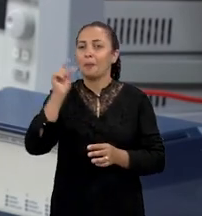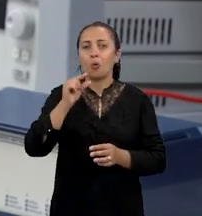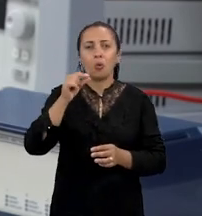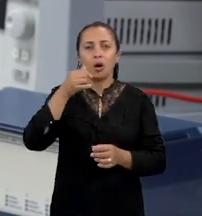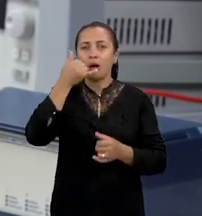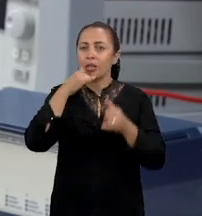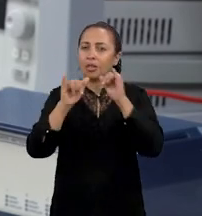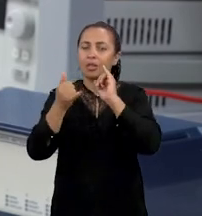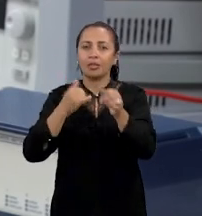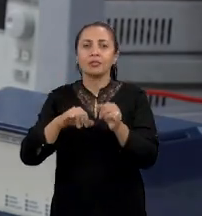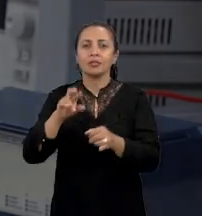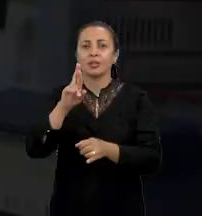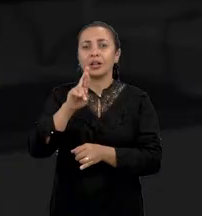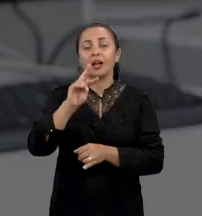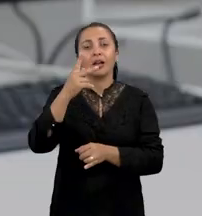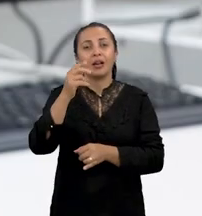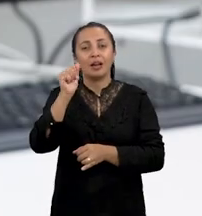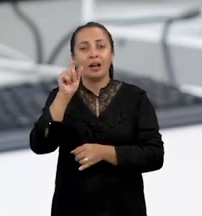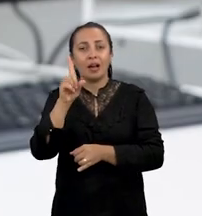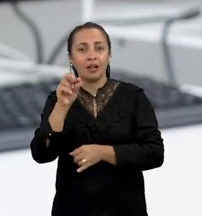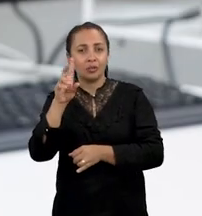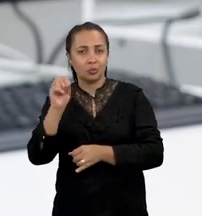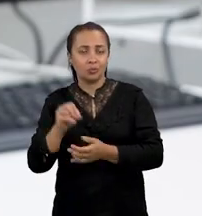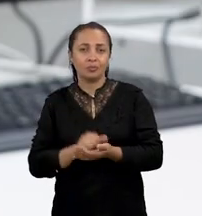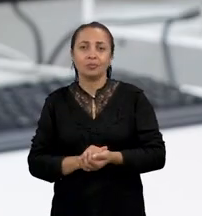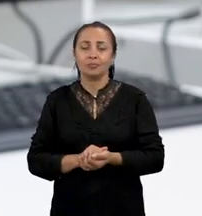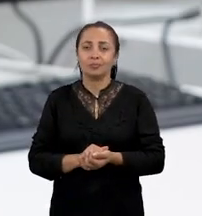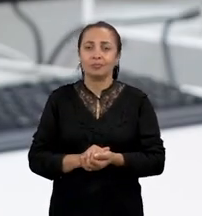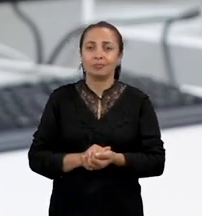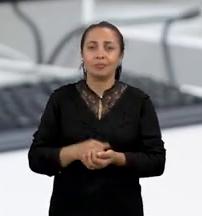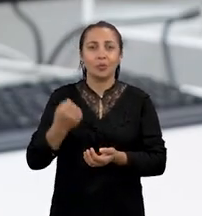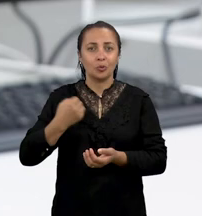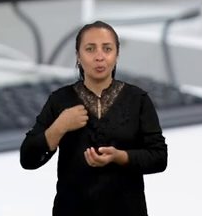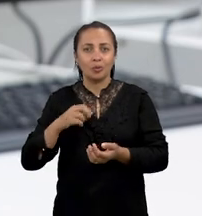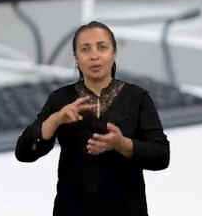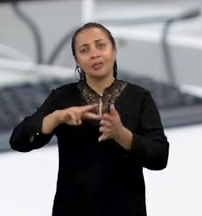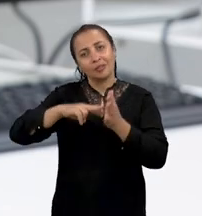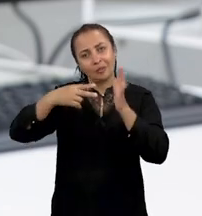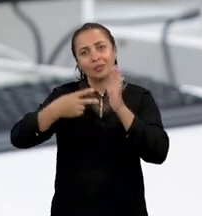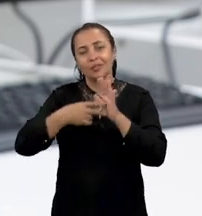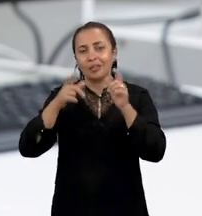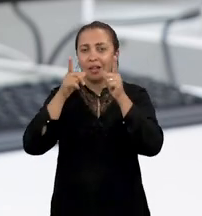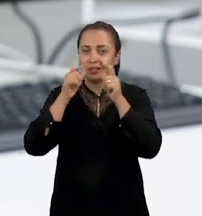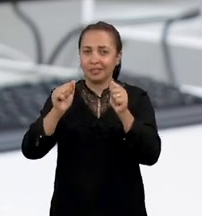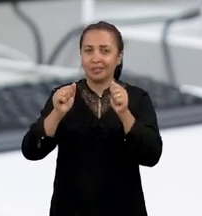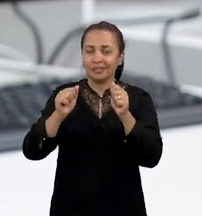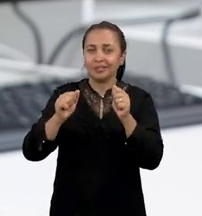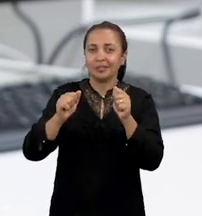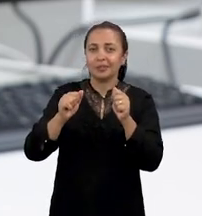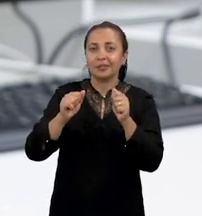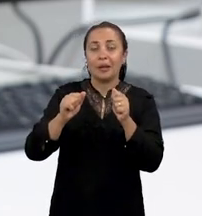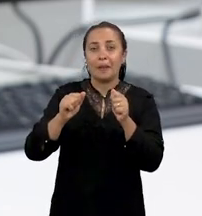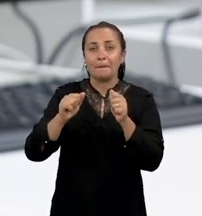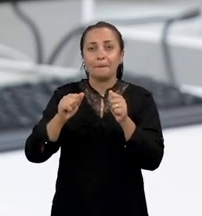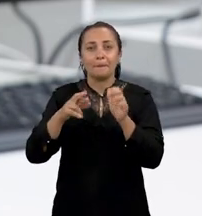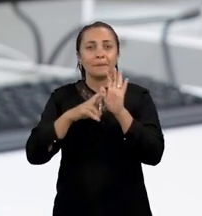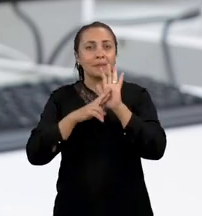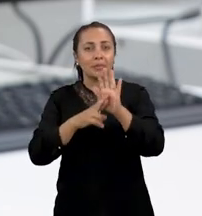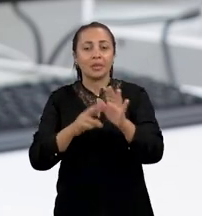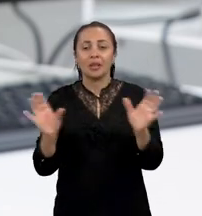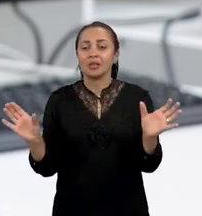energia de hardware. O algoritmo, traduzindo assim de uma linguagem mais simples, ele